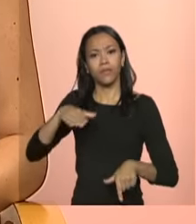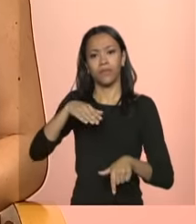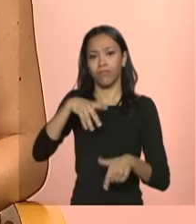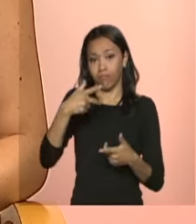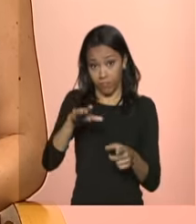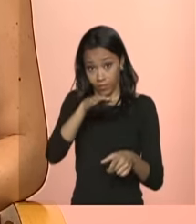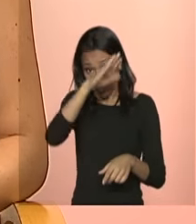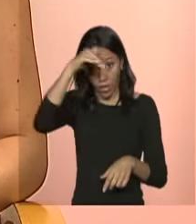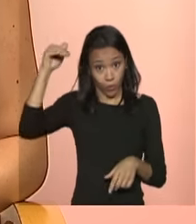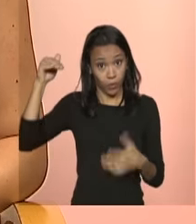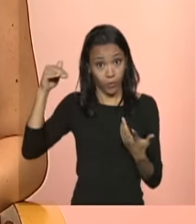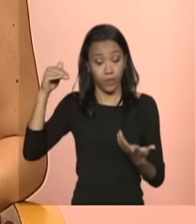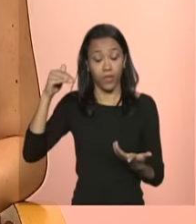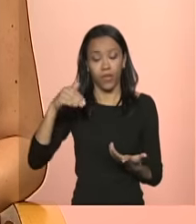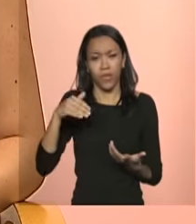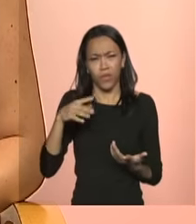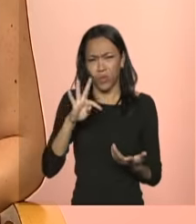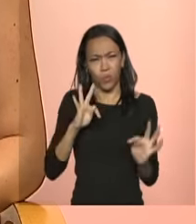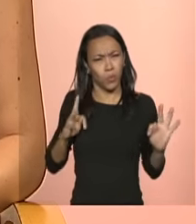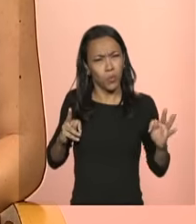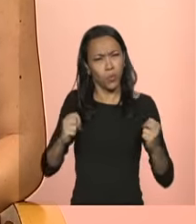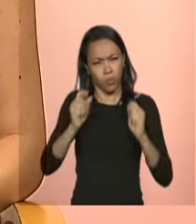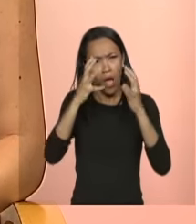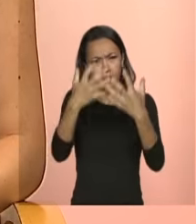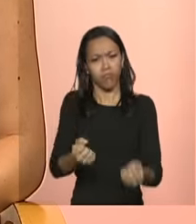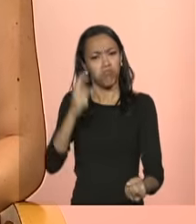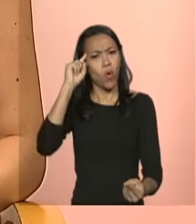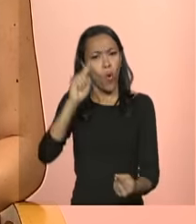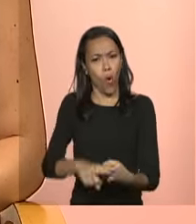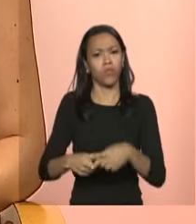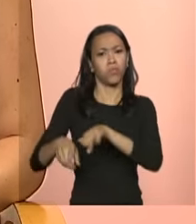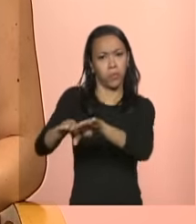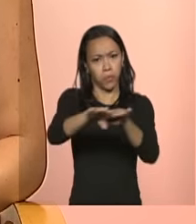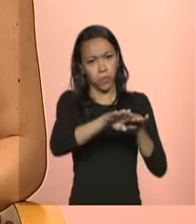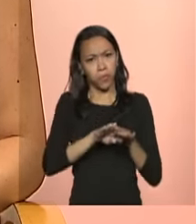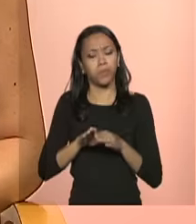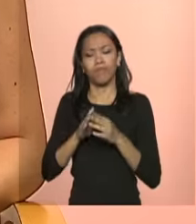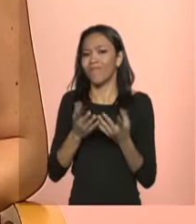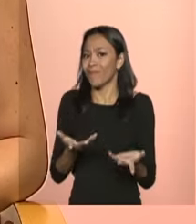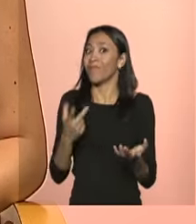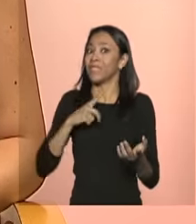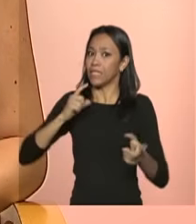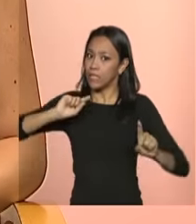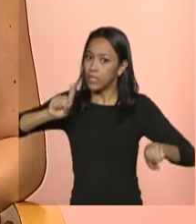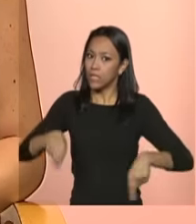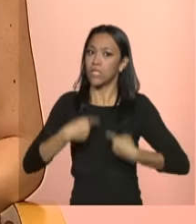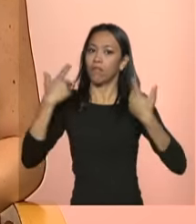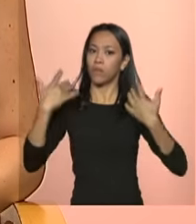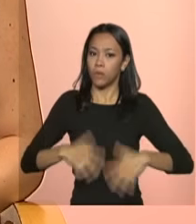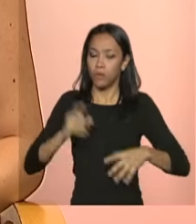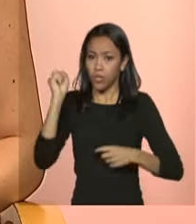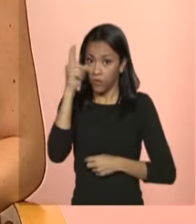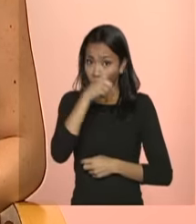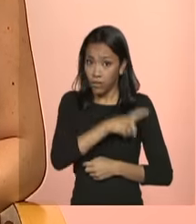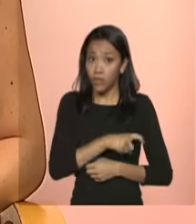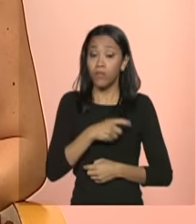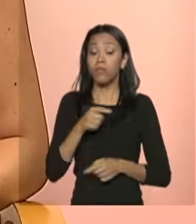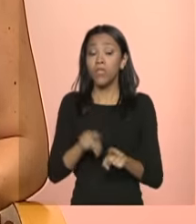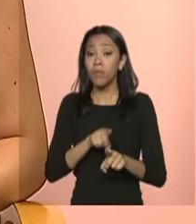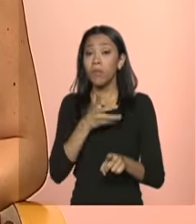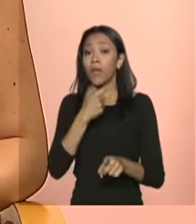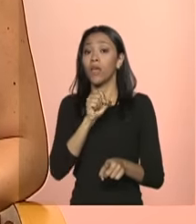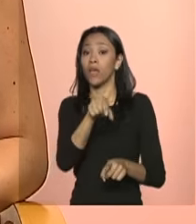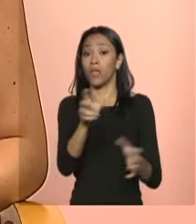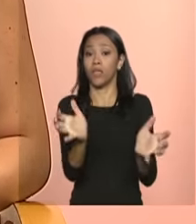a ele a gente falou no outro bloco sobre os desafios para o poder público mas existem dificuldades por parte da população em